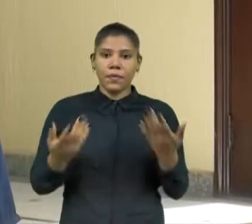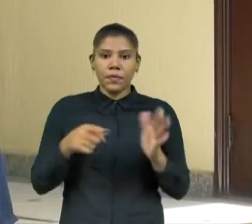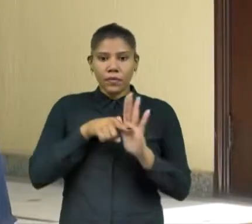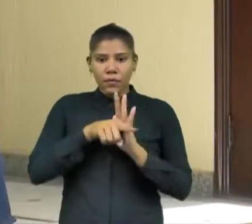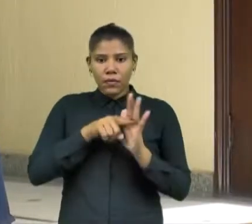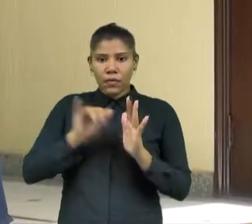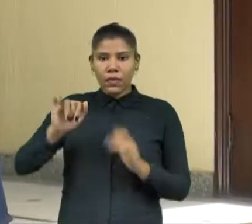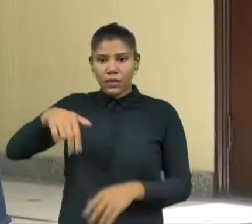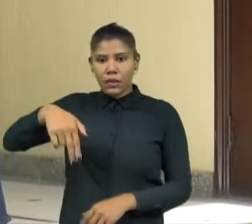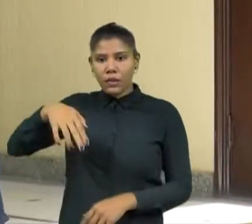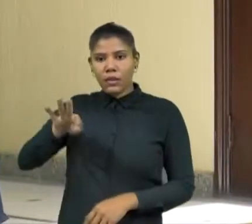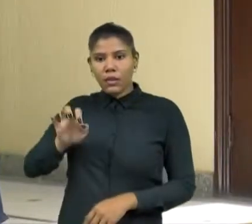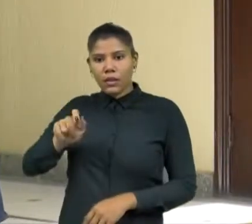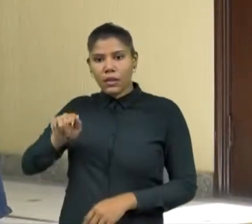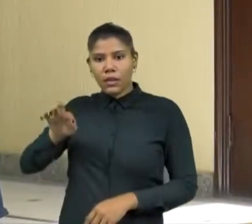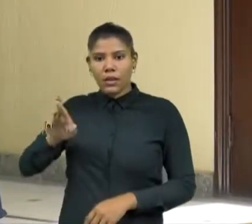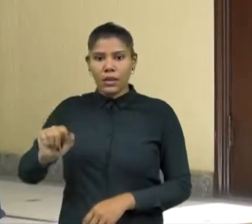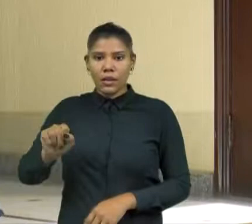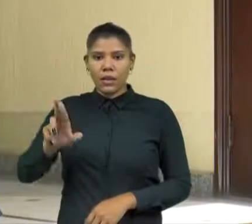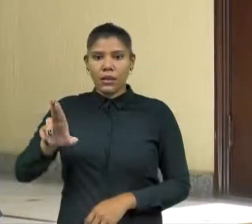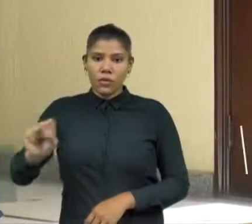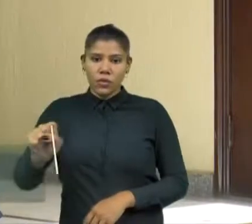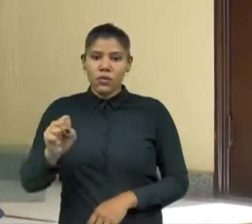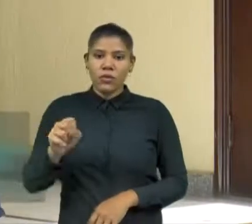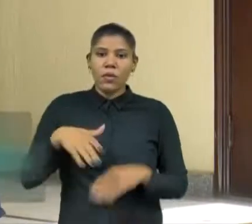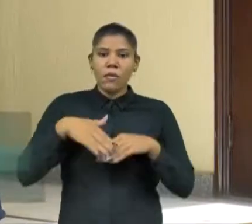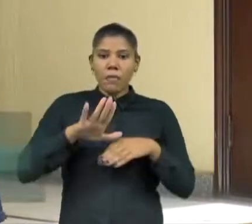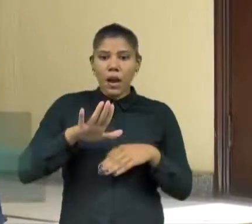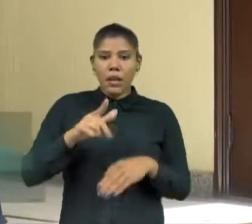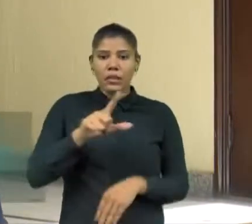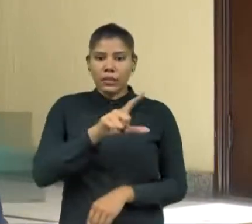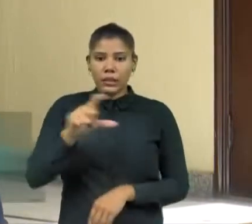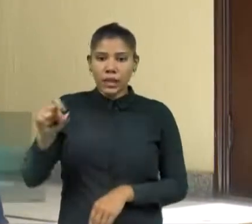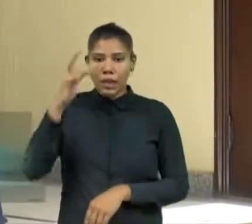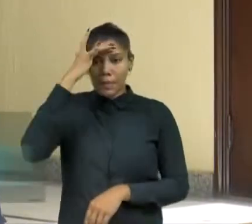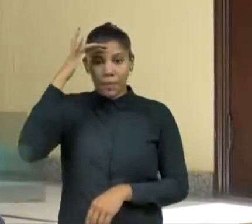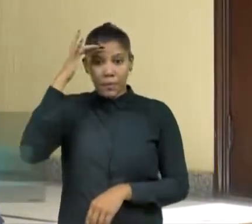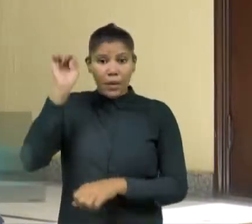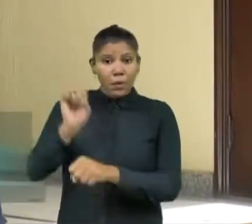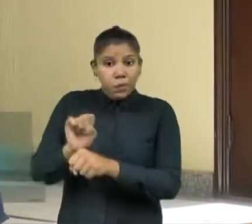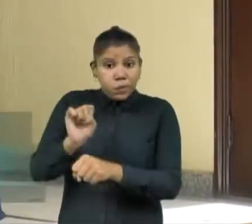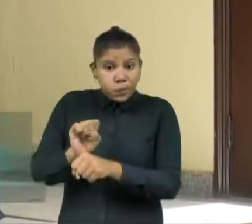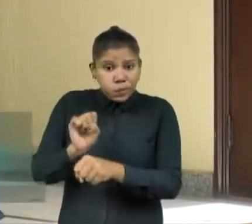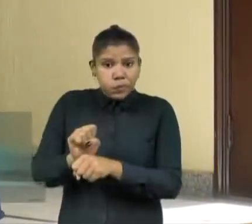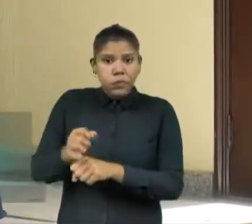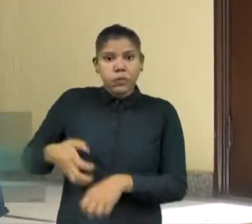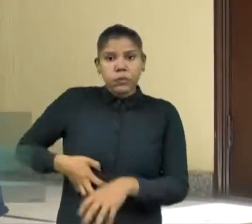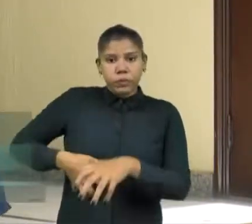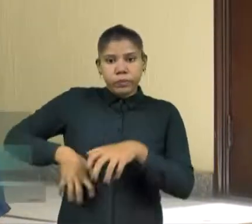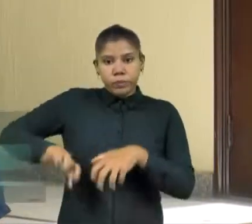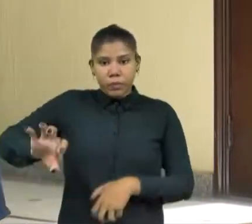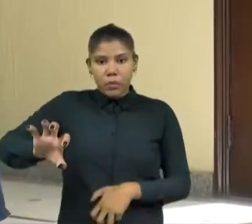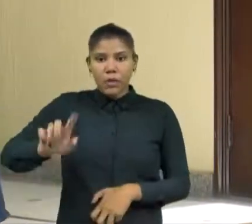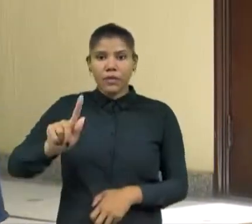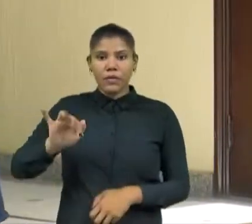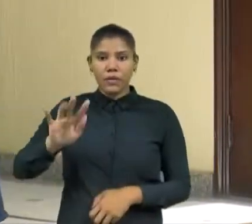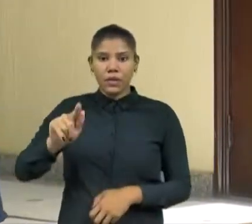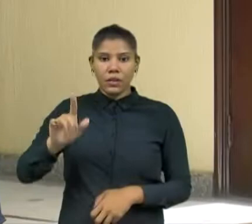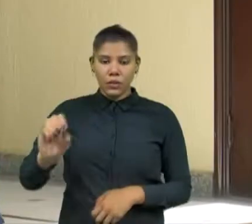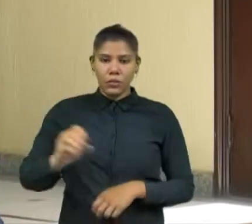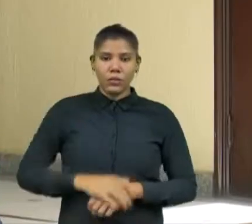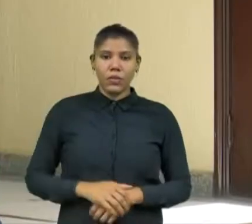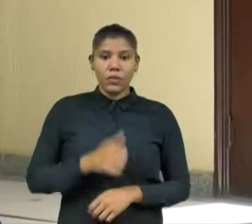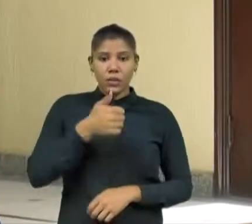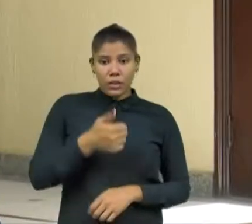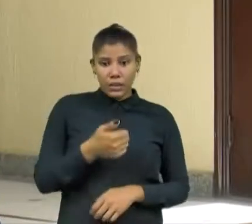da Secretaria de Saúde do Estado, mais de 100 pessoas esperam na fila por um transplante de fígado. Dos 143